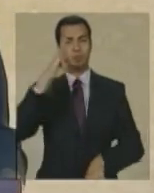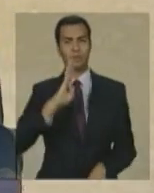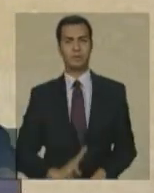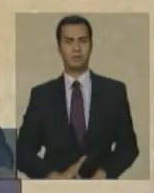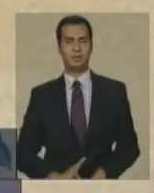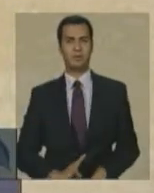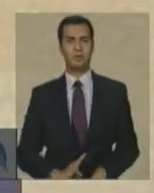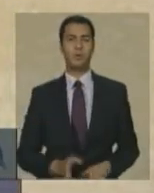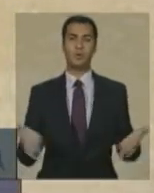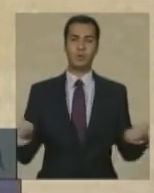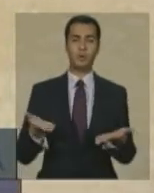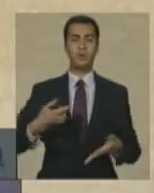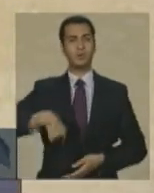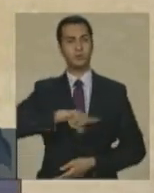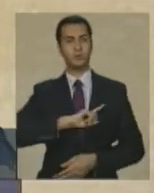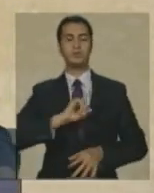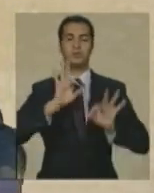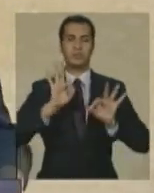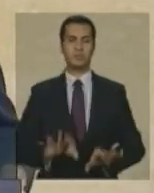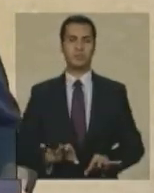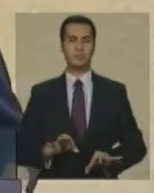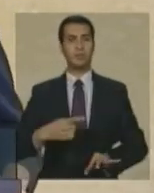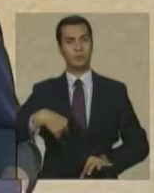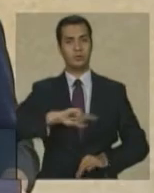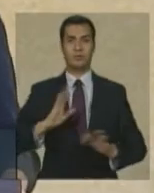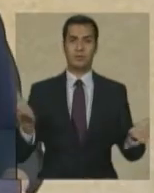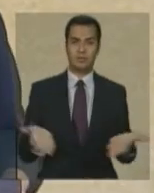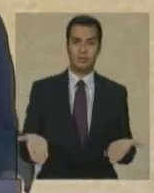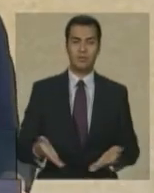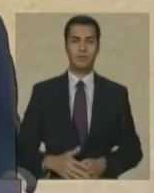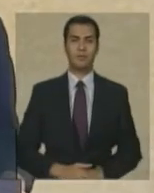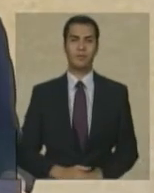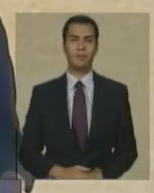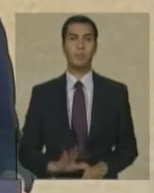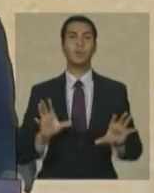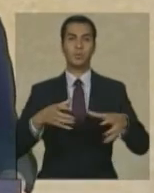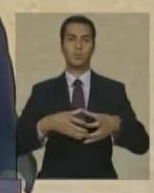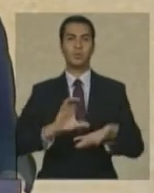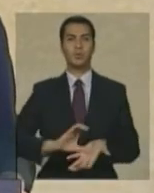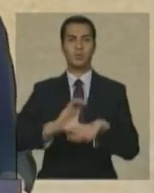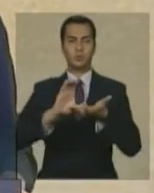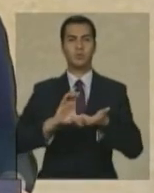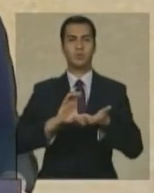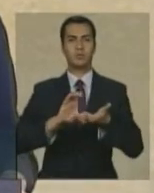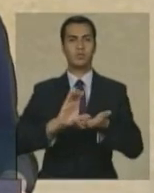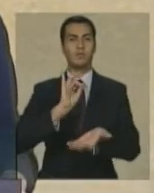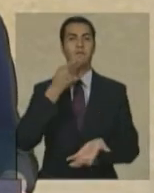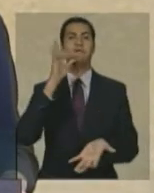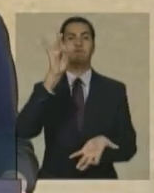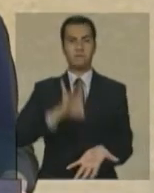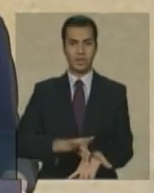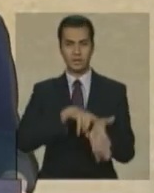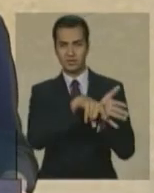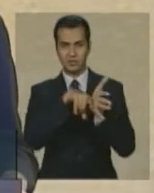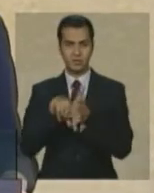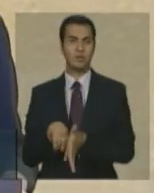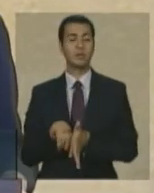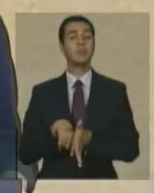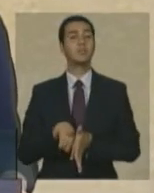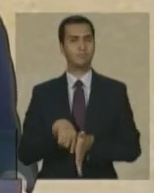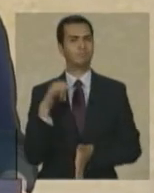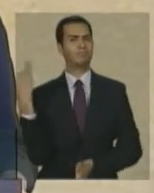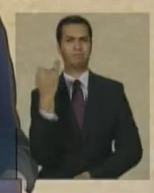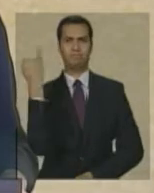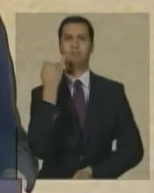histórico esta é a nossa hora a comissão da verdade tem grande significado para o Brasil e para os